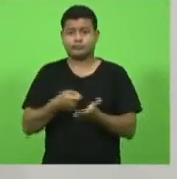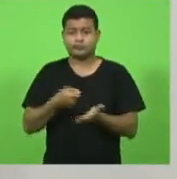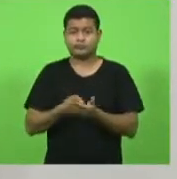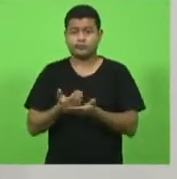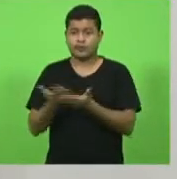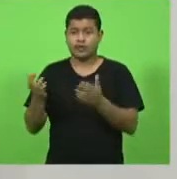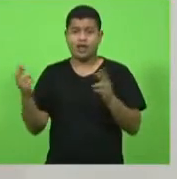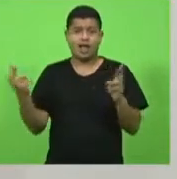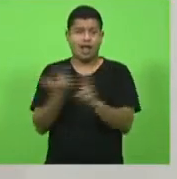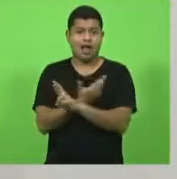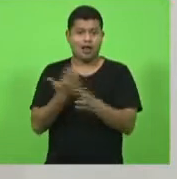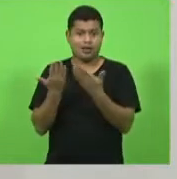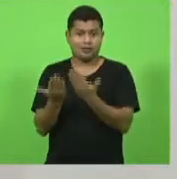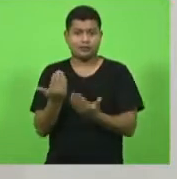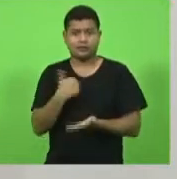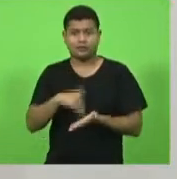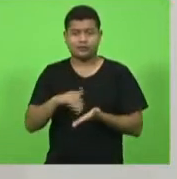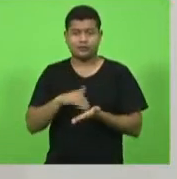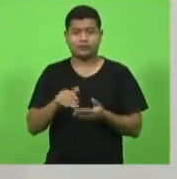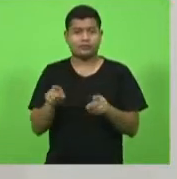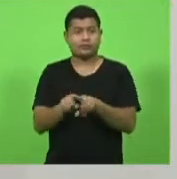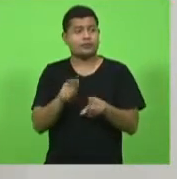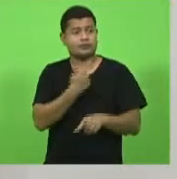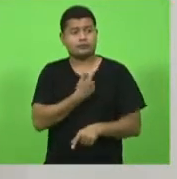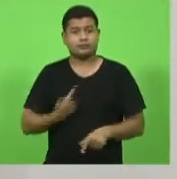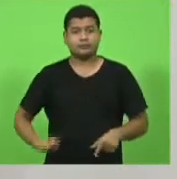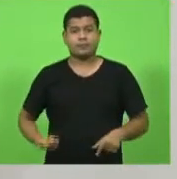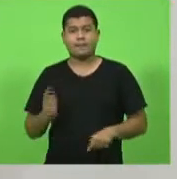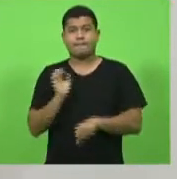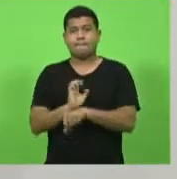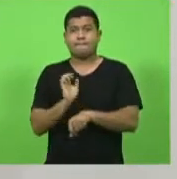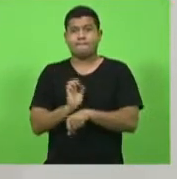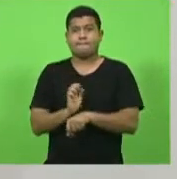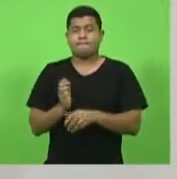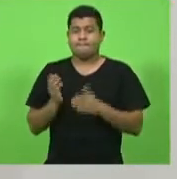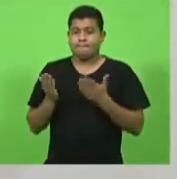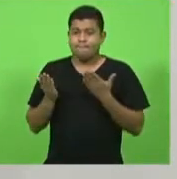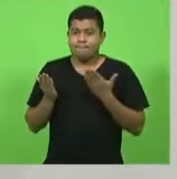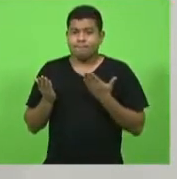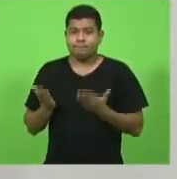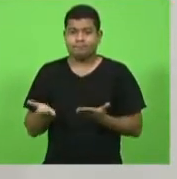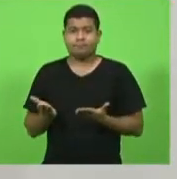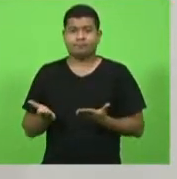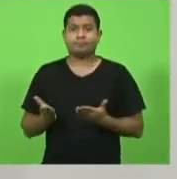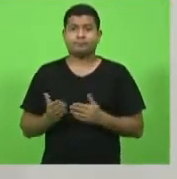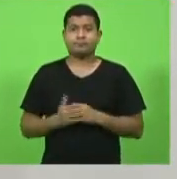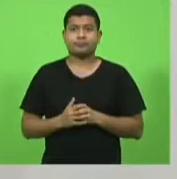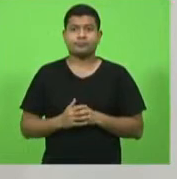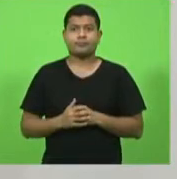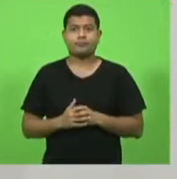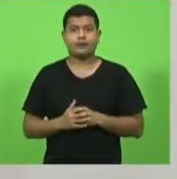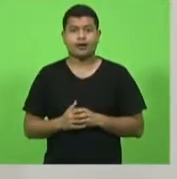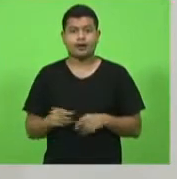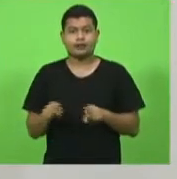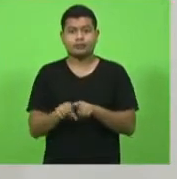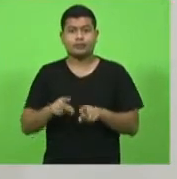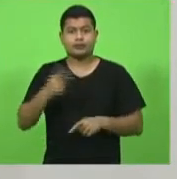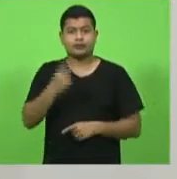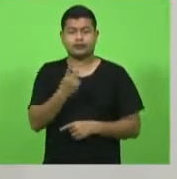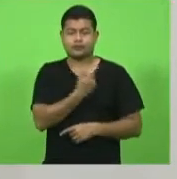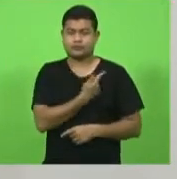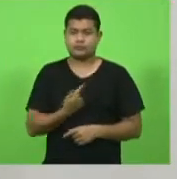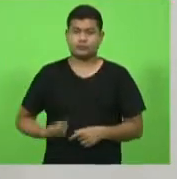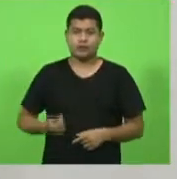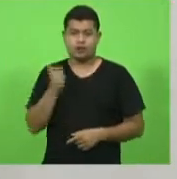cobrado em relação ao governador do estado na parte onde a vice-governadora assumiu também